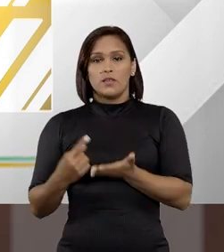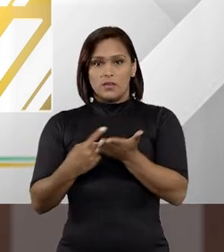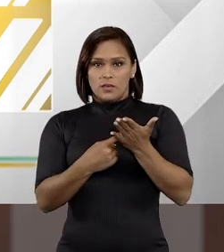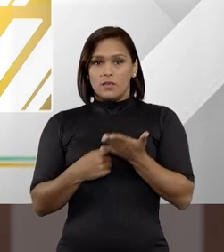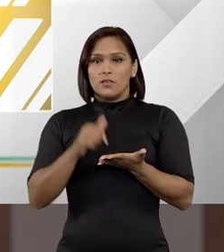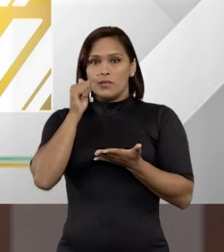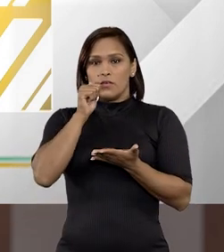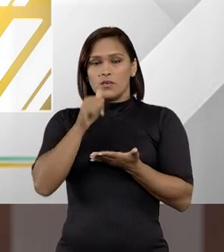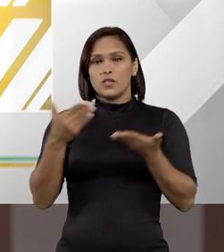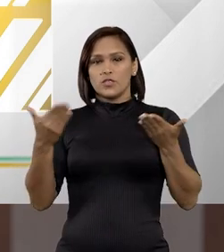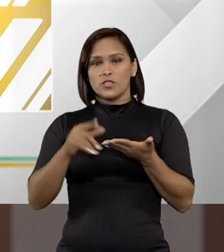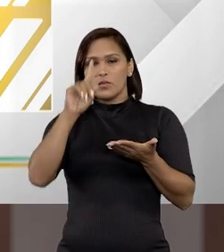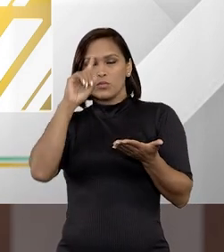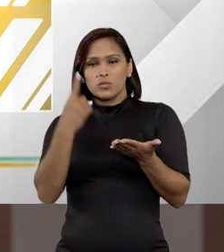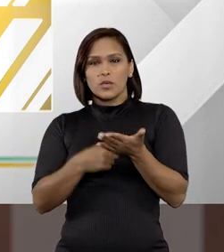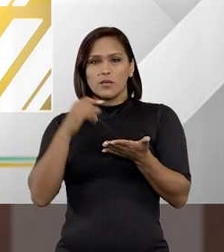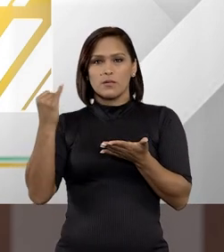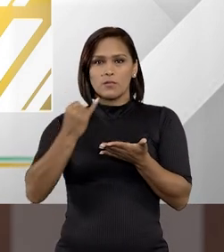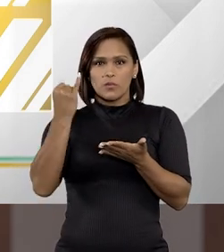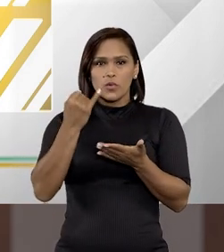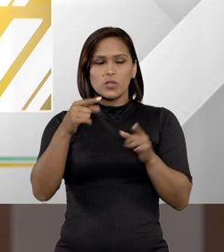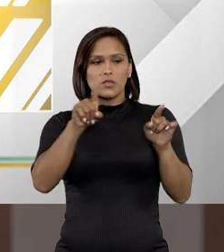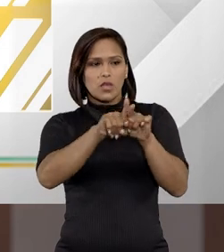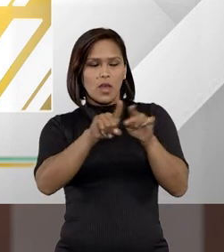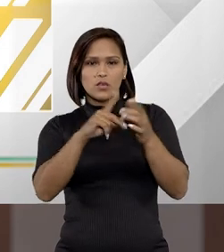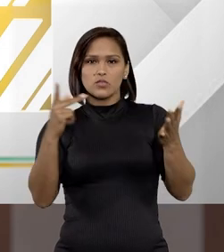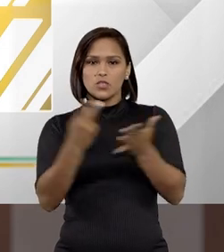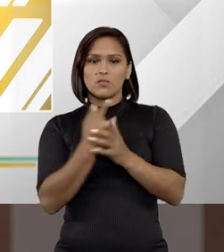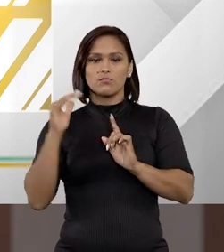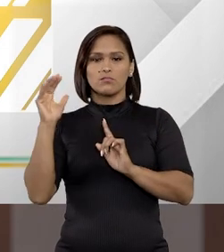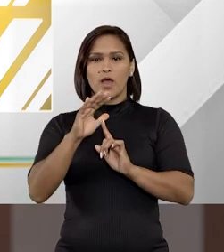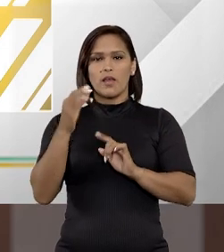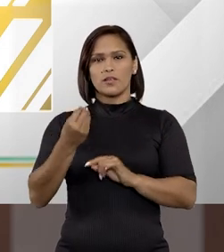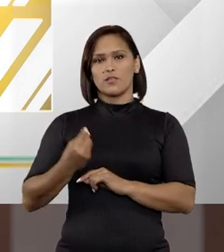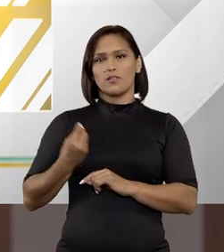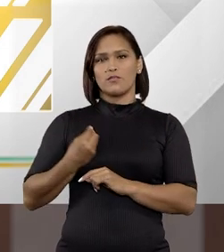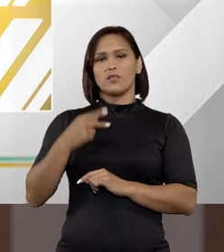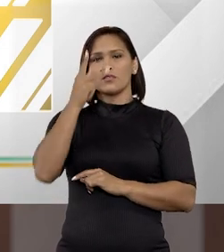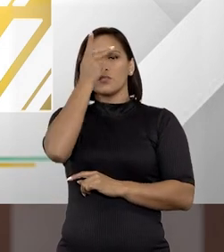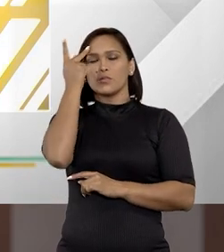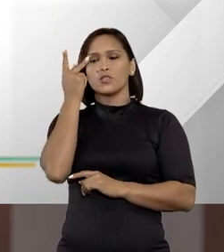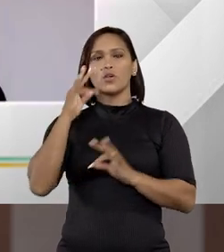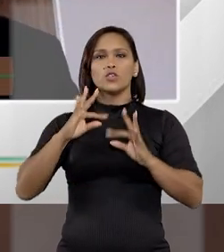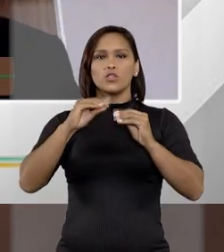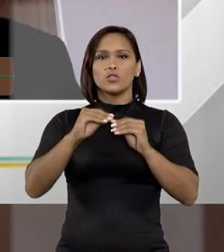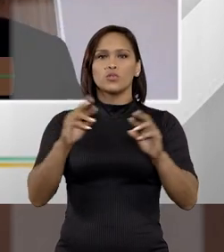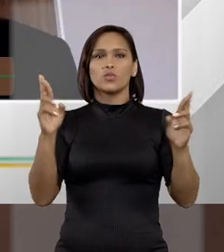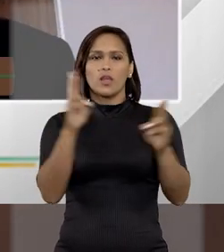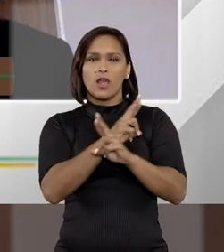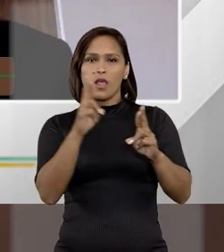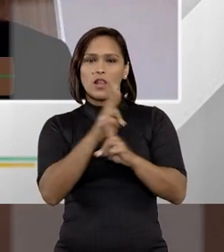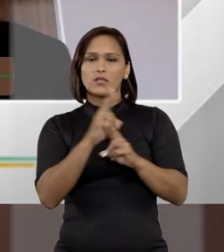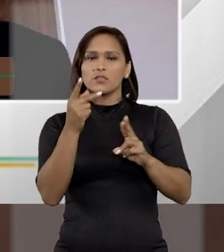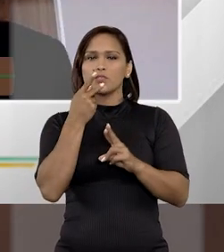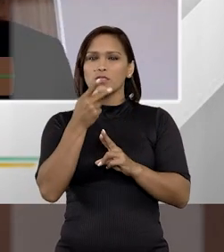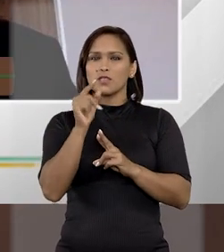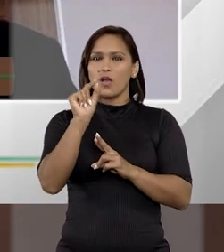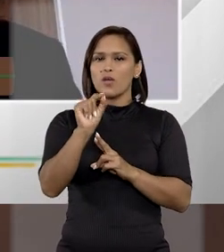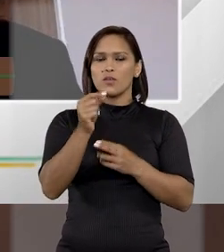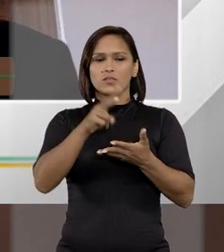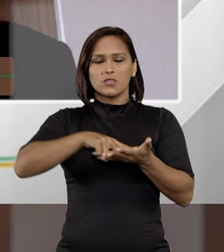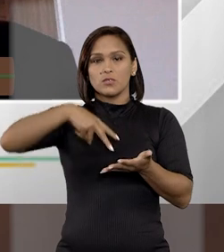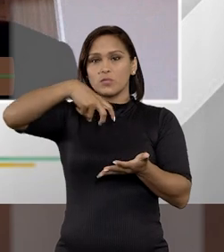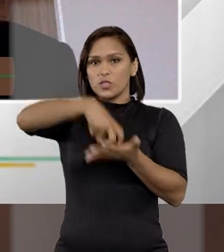Eu concordo com a Elana, a gente já tem decisões importantes aí que impactam na vida das pessoas, né, sobretudo em relação à questão das